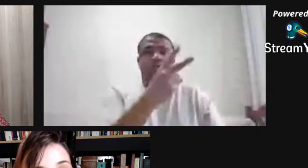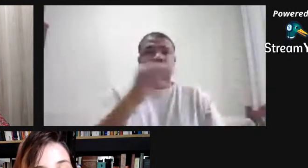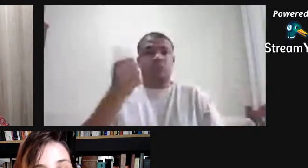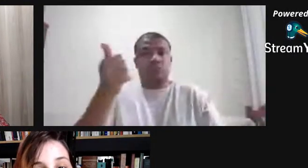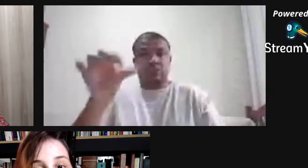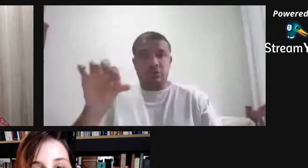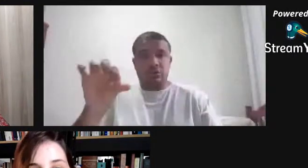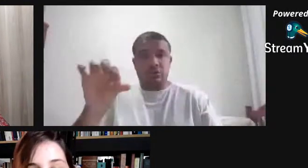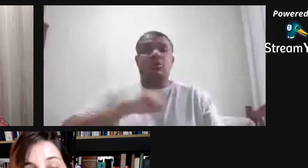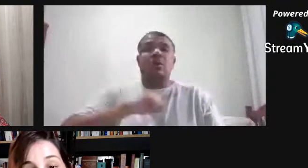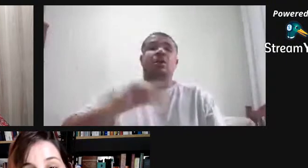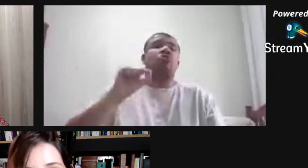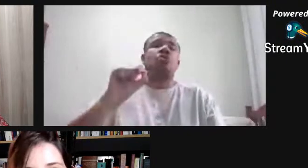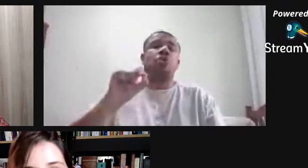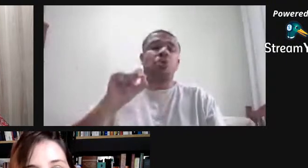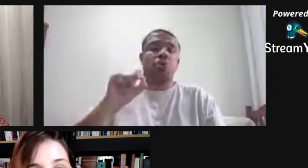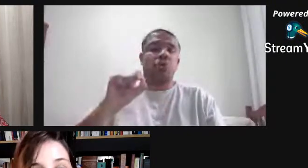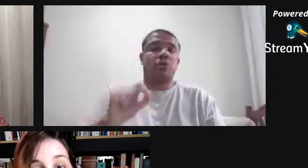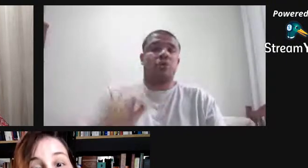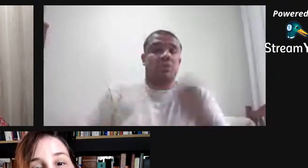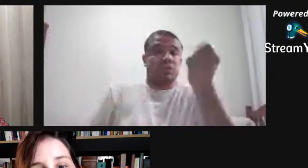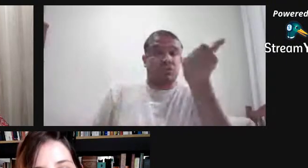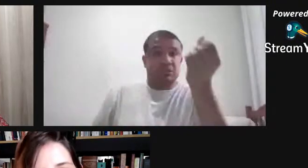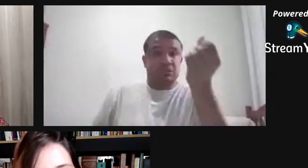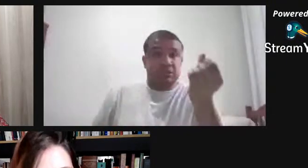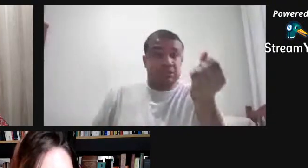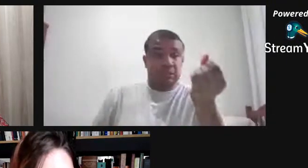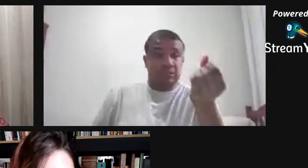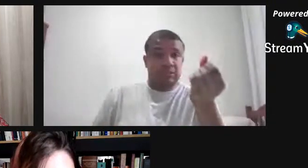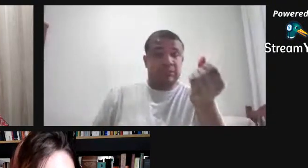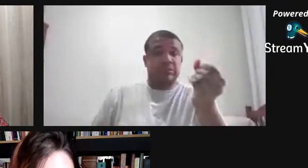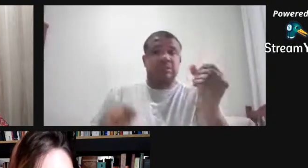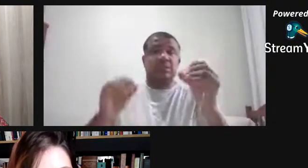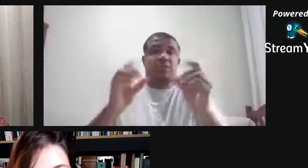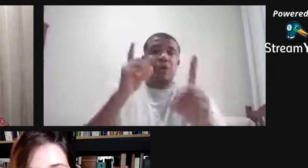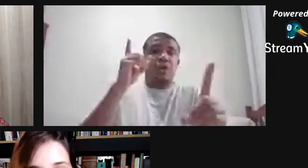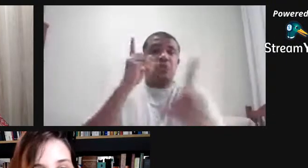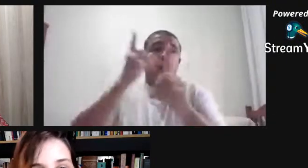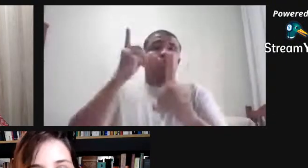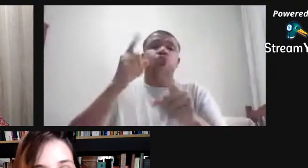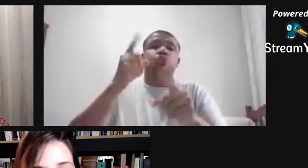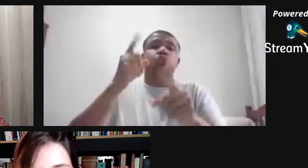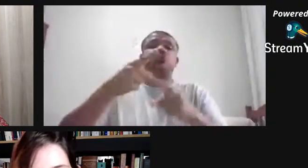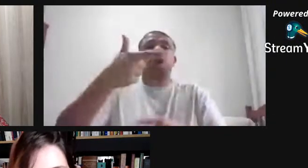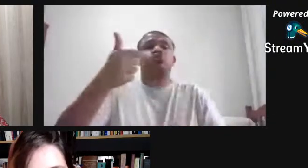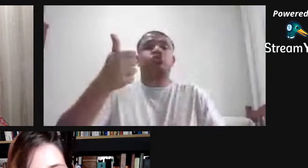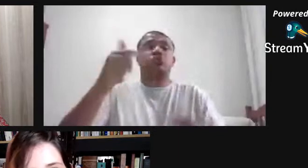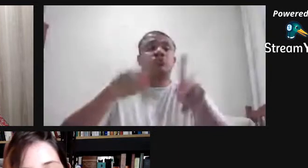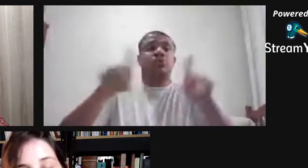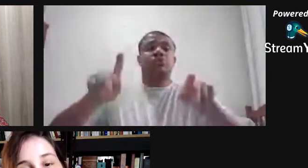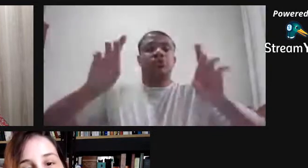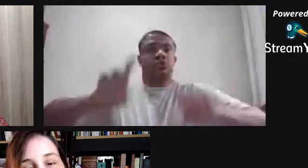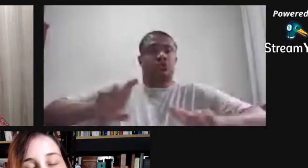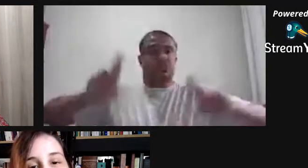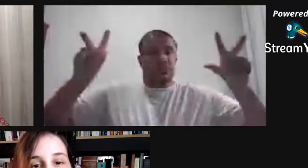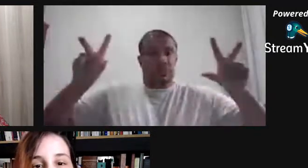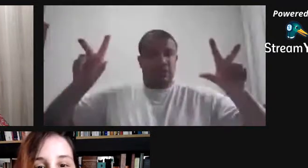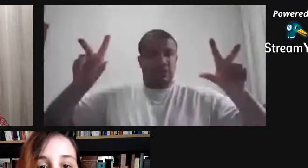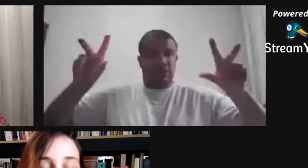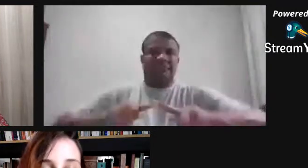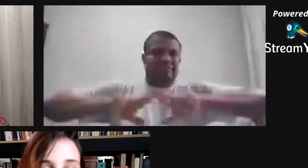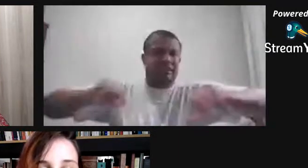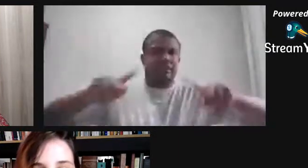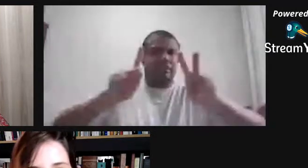contou com... Foram 16 encontros com 12 professores diferentes, de áreas mais variadas. Tivemos